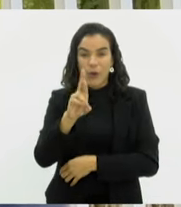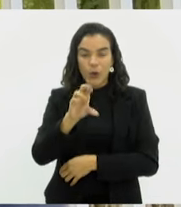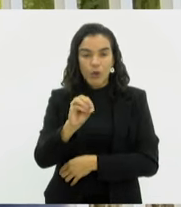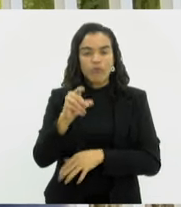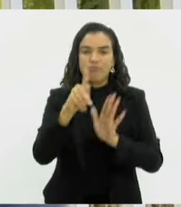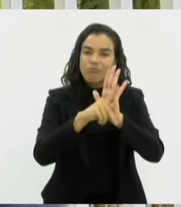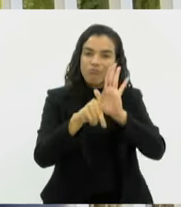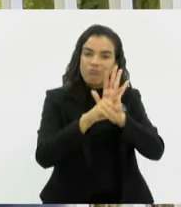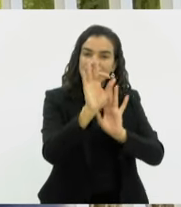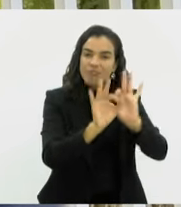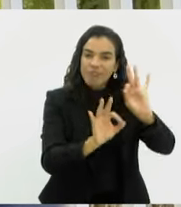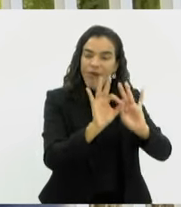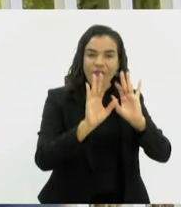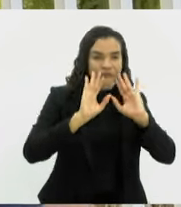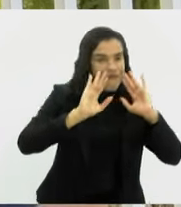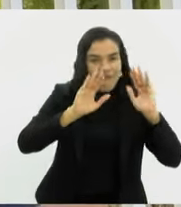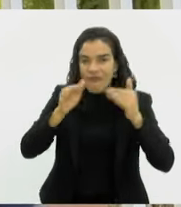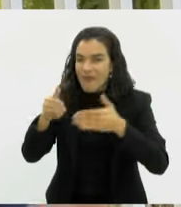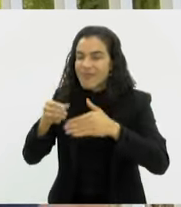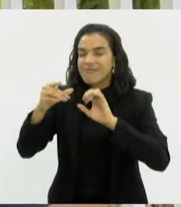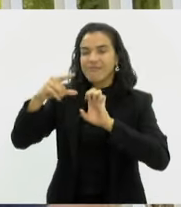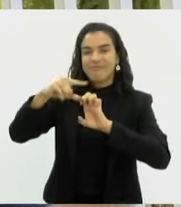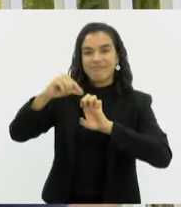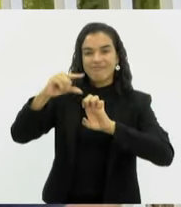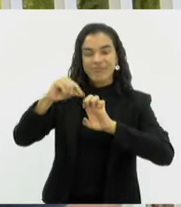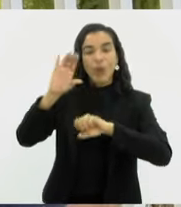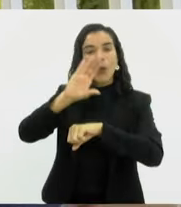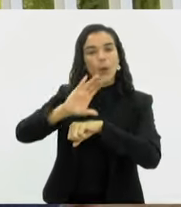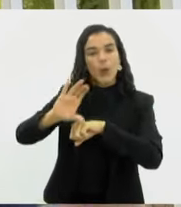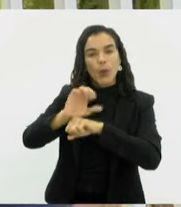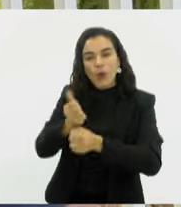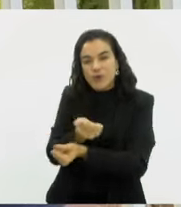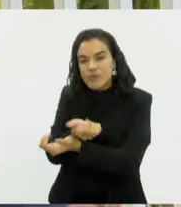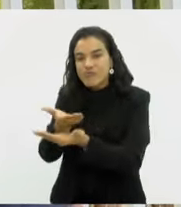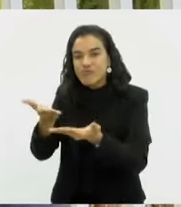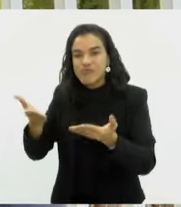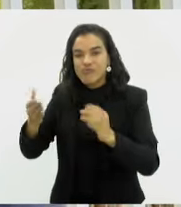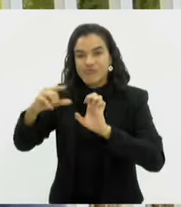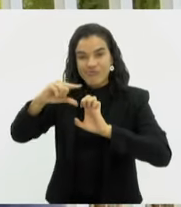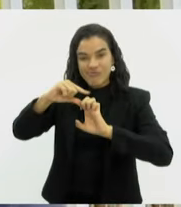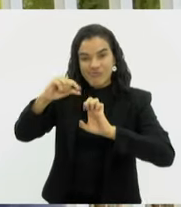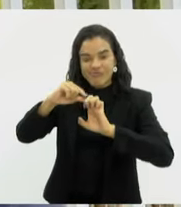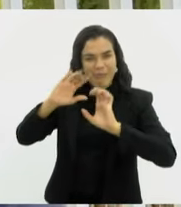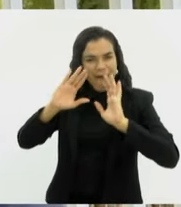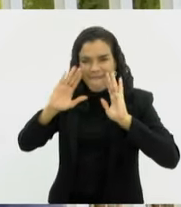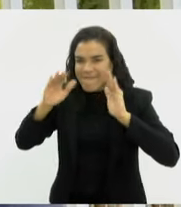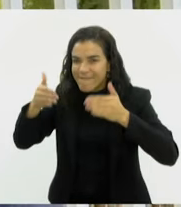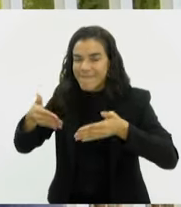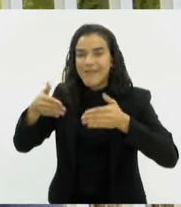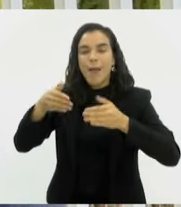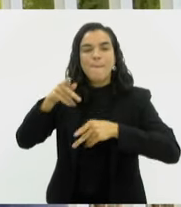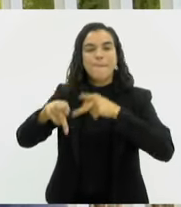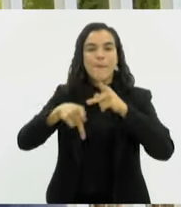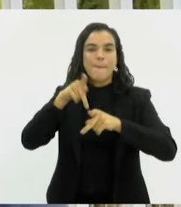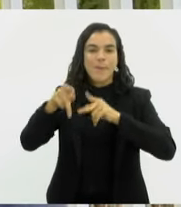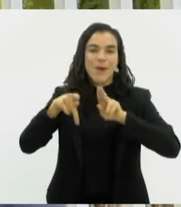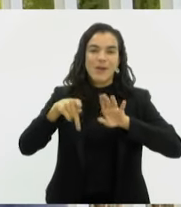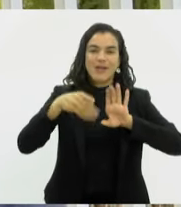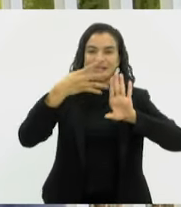voltado ao empreendedorismo, que é um curso para empreendedorismo exclusivamente para a população